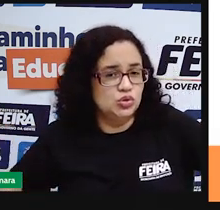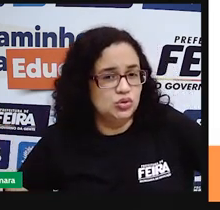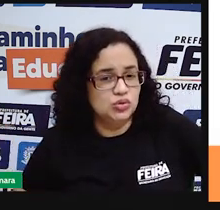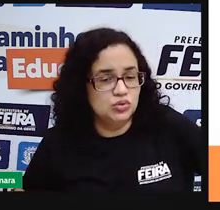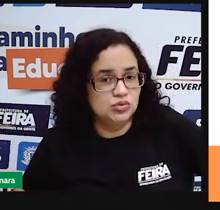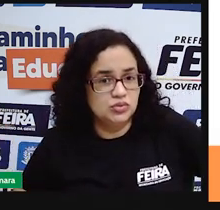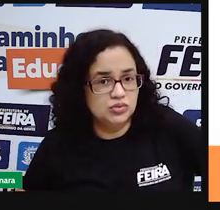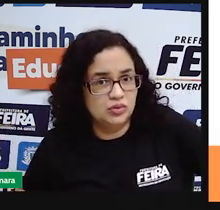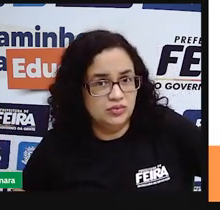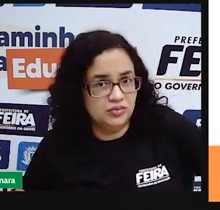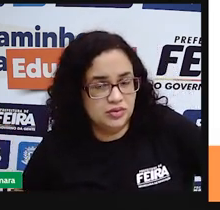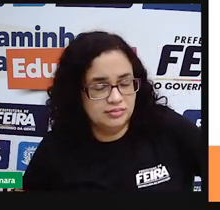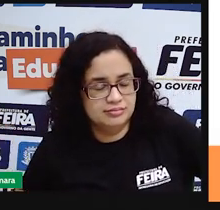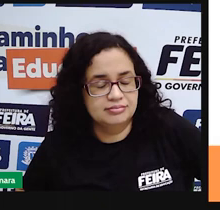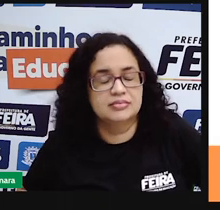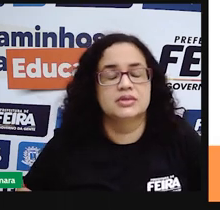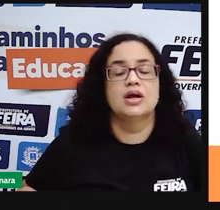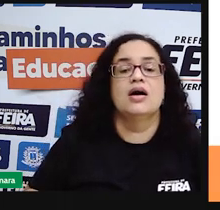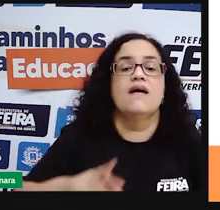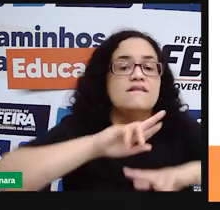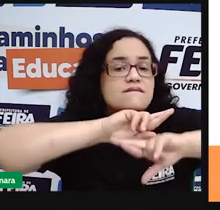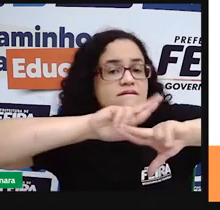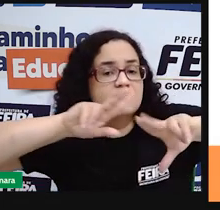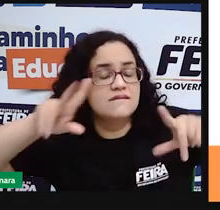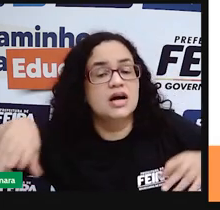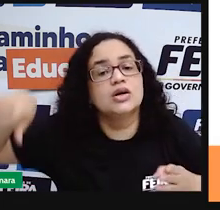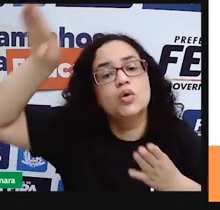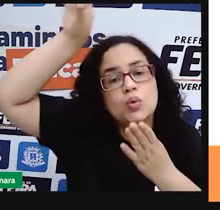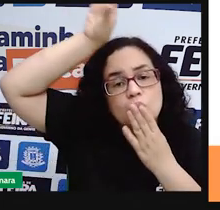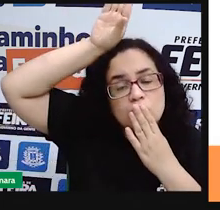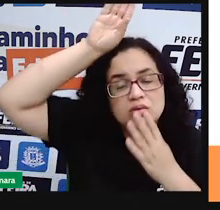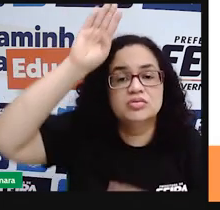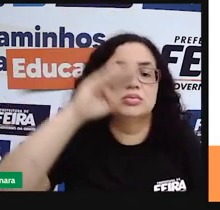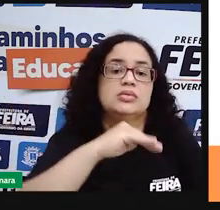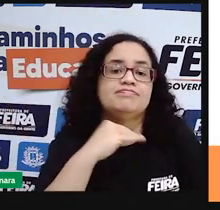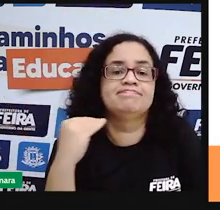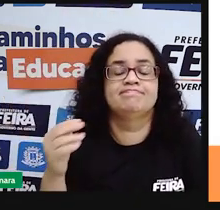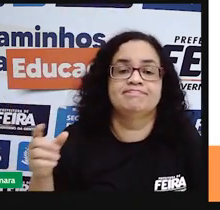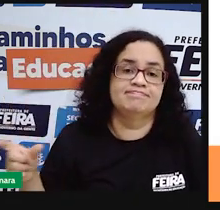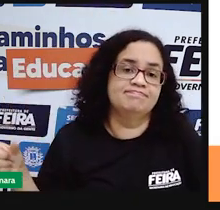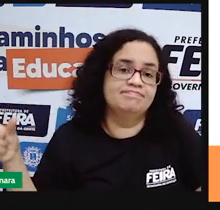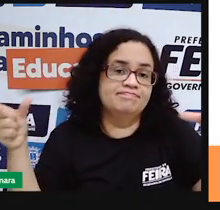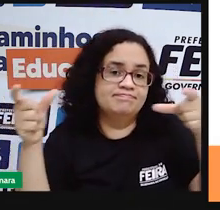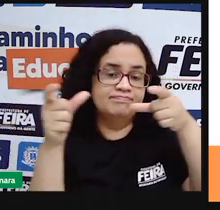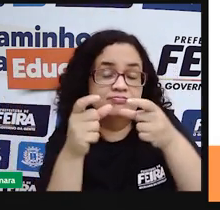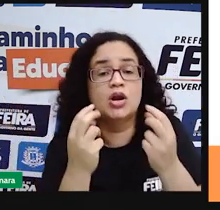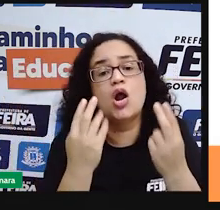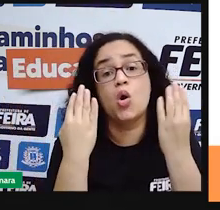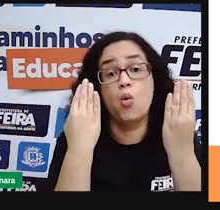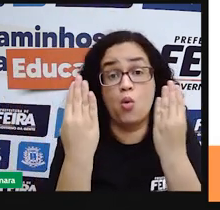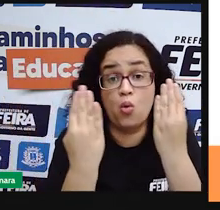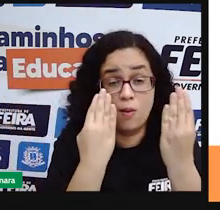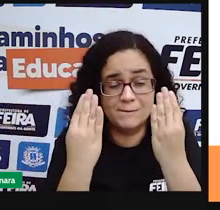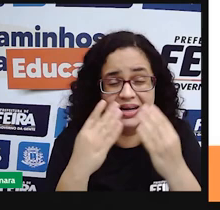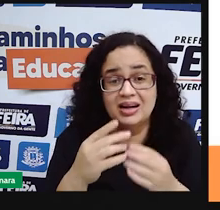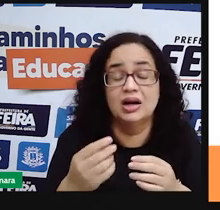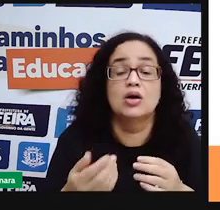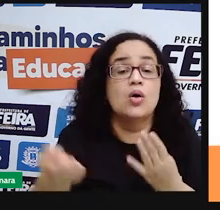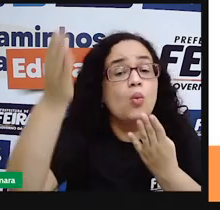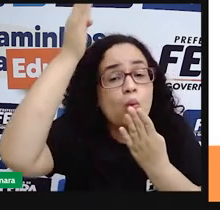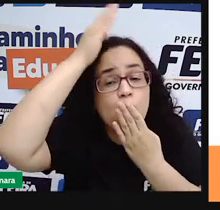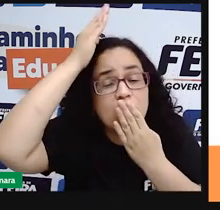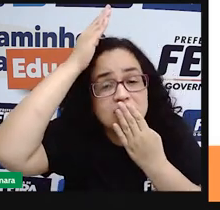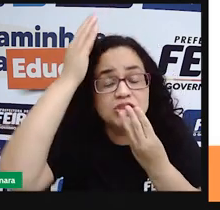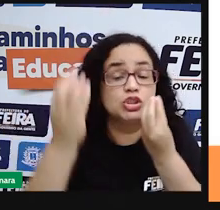mortos, esse número aí é muito pequeno quando a gente compara com o número de indígenas que existia